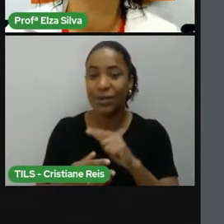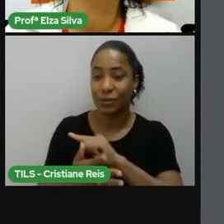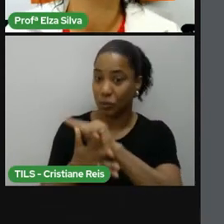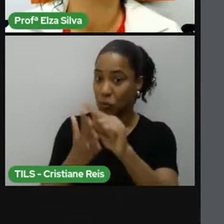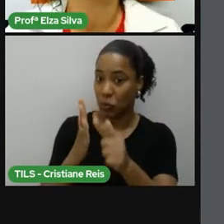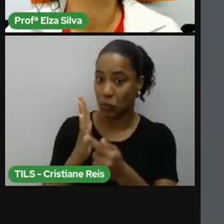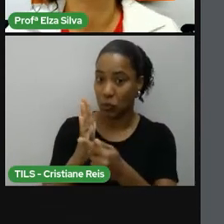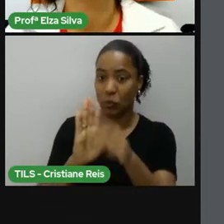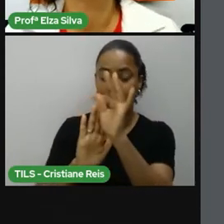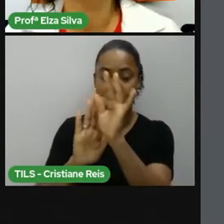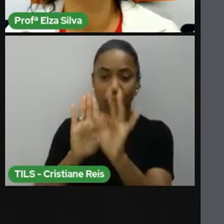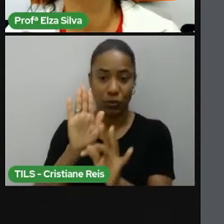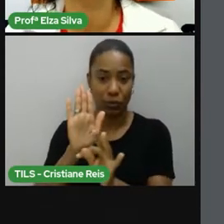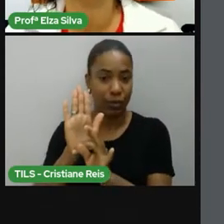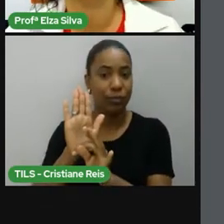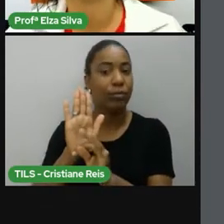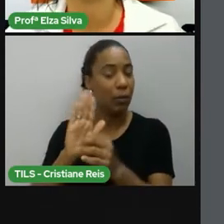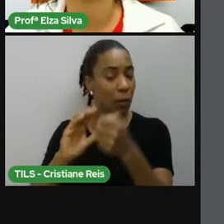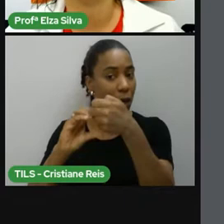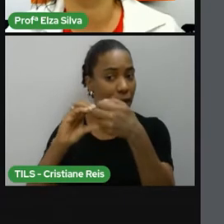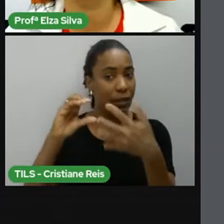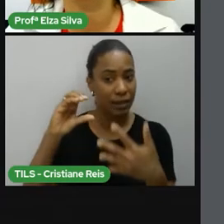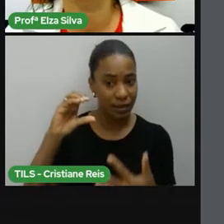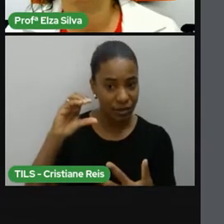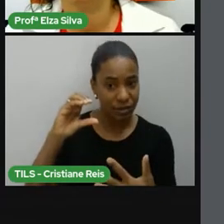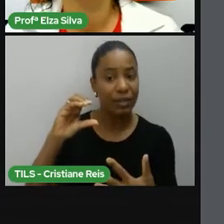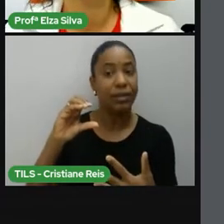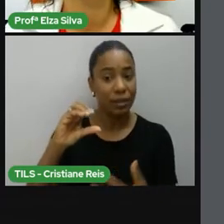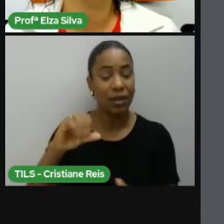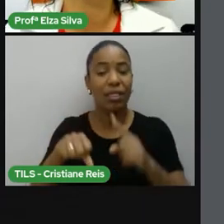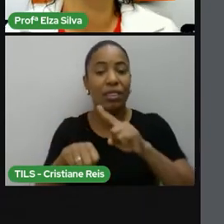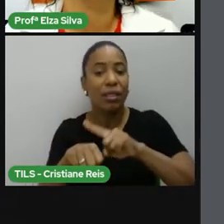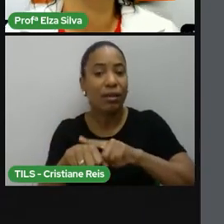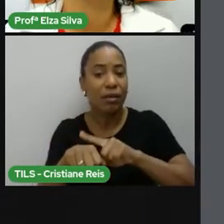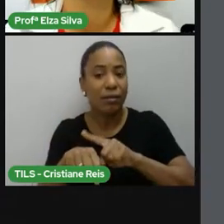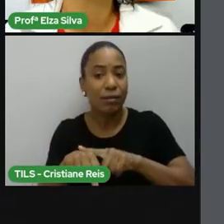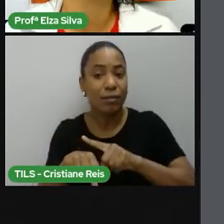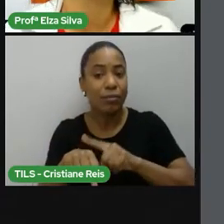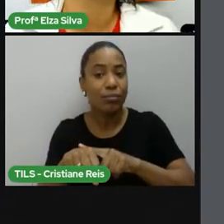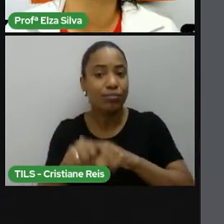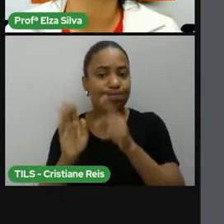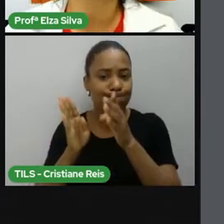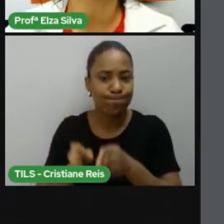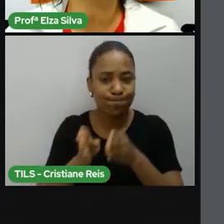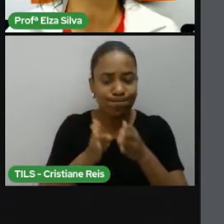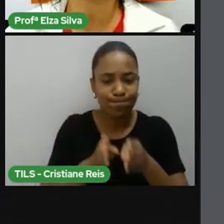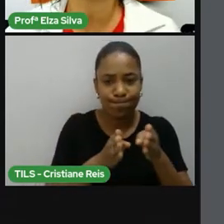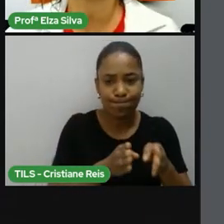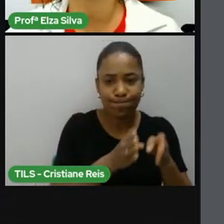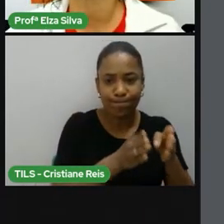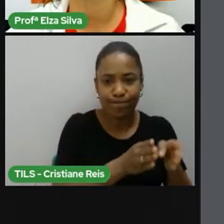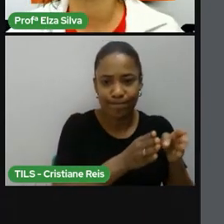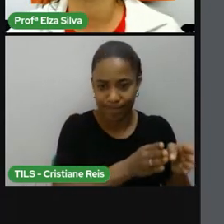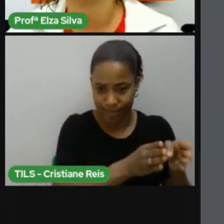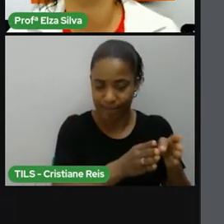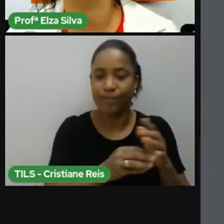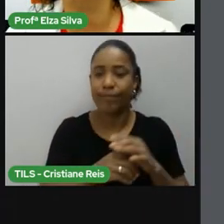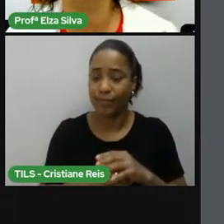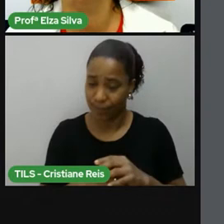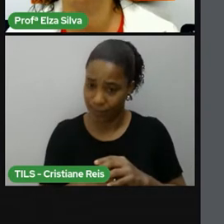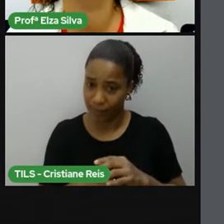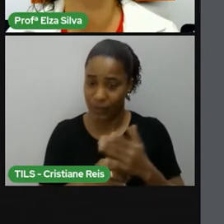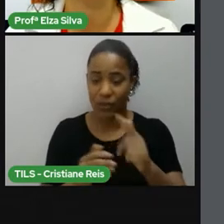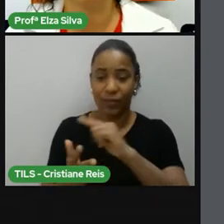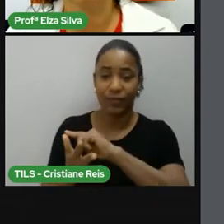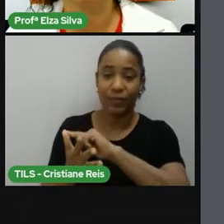geralmente muitas marcas temporais, já que este gênero trata de acontecimentos